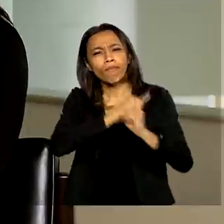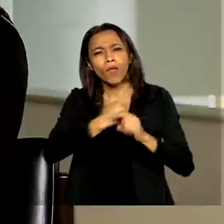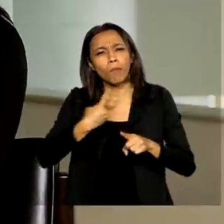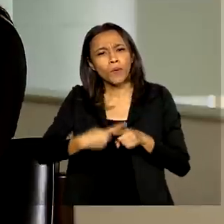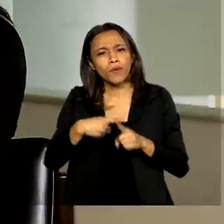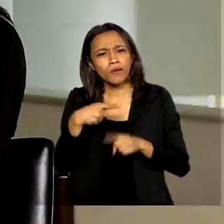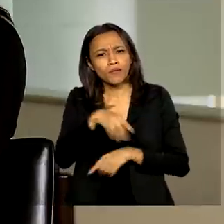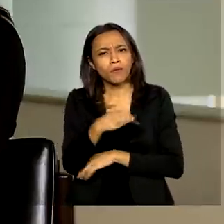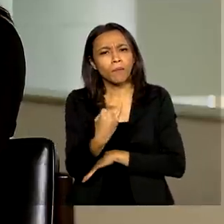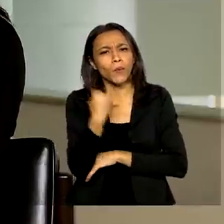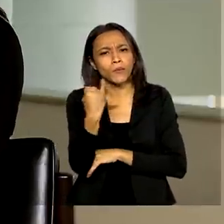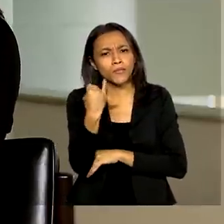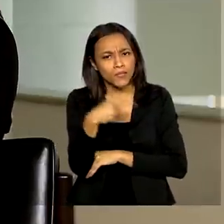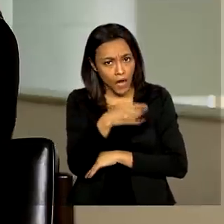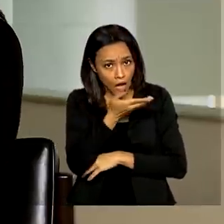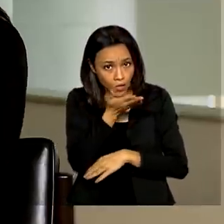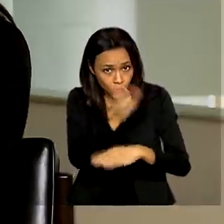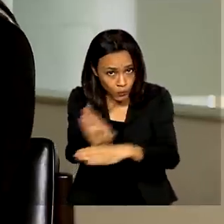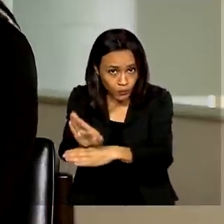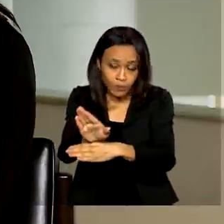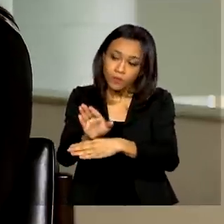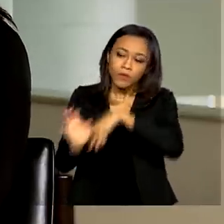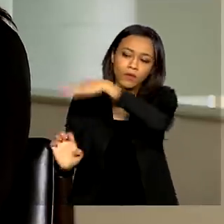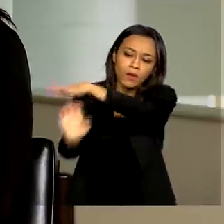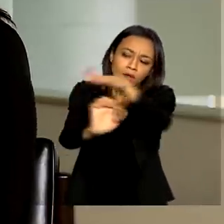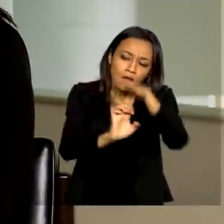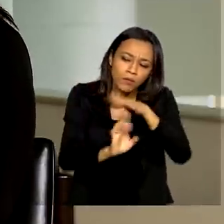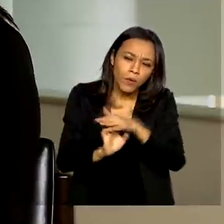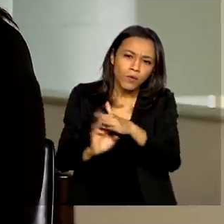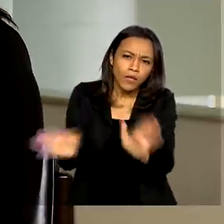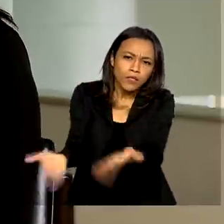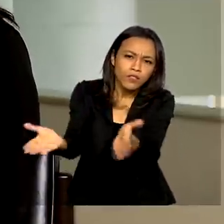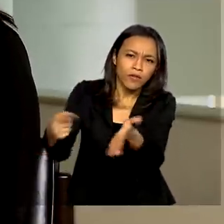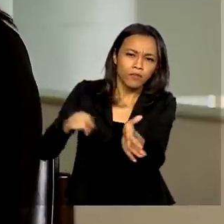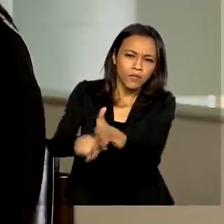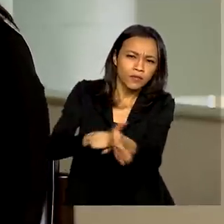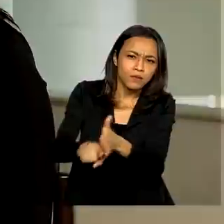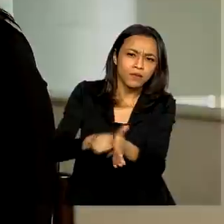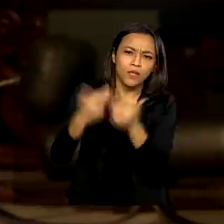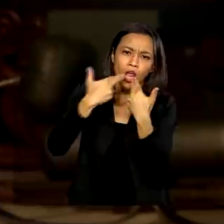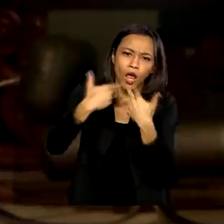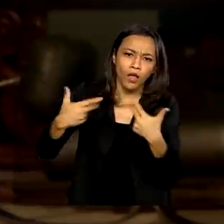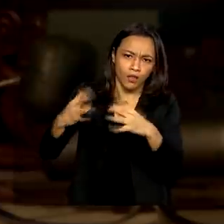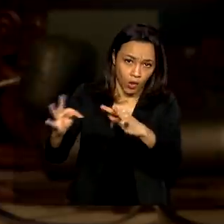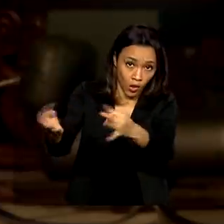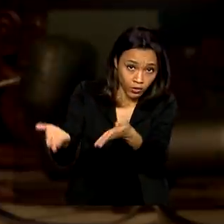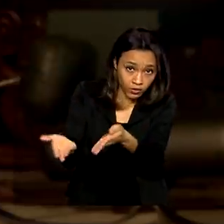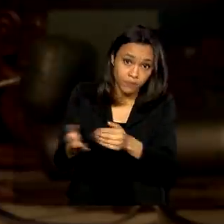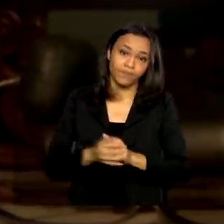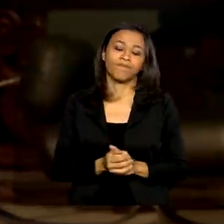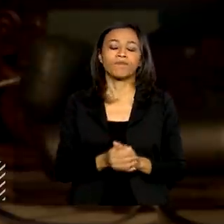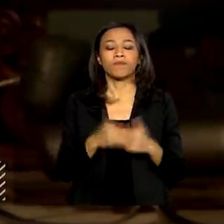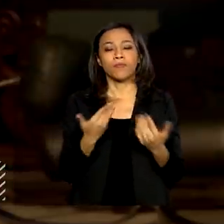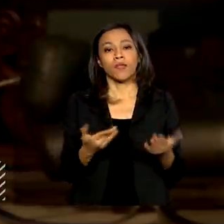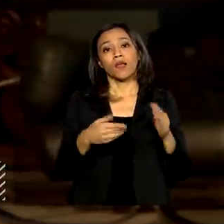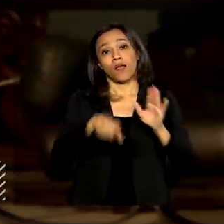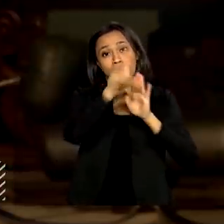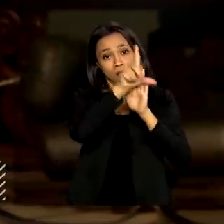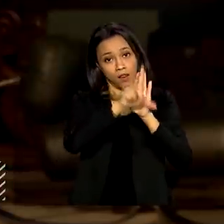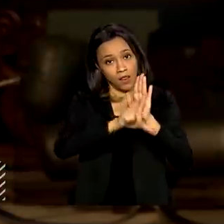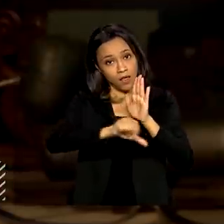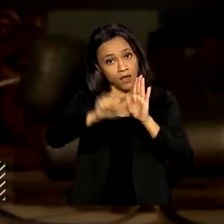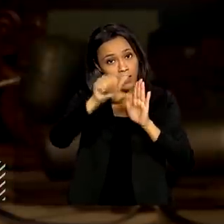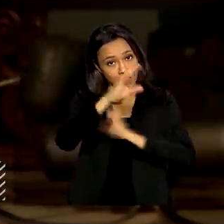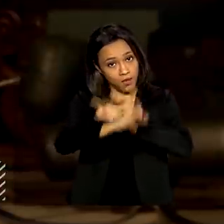importante? Ela ajuda a iniciativa privada a investir na pesquisa, na inovação? Como que é isso? A lei da informática é uma das